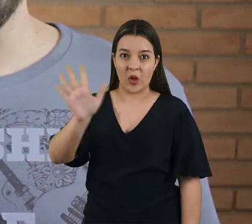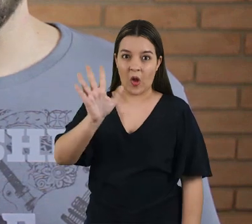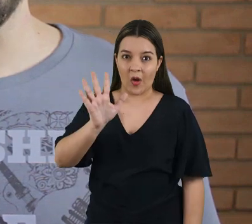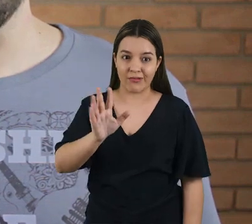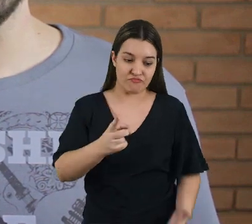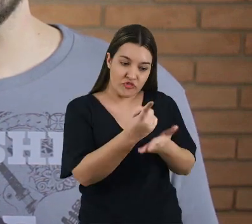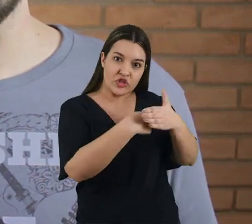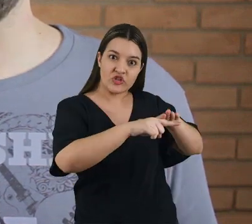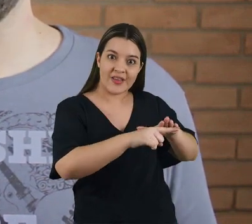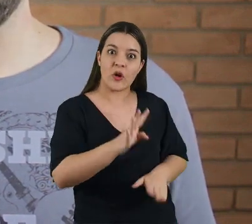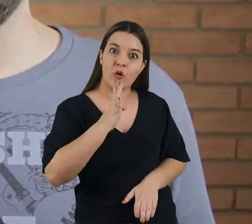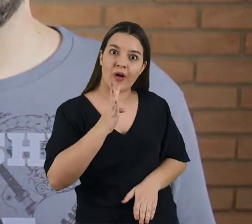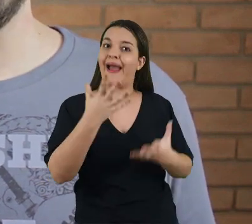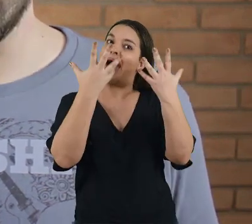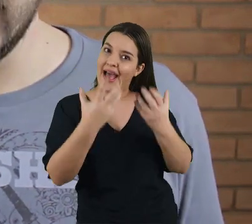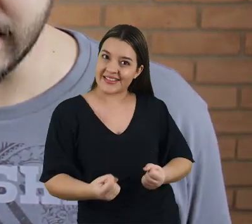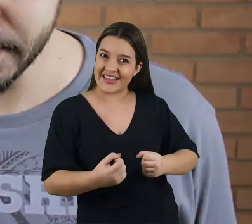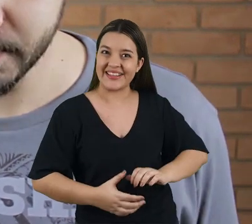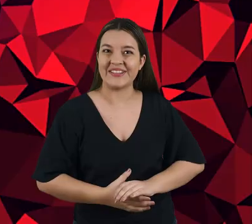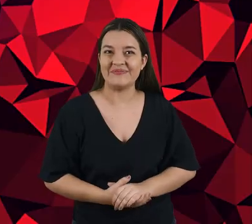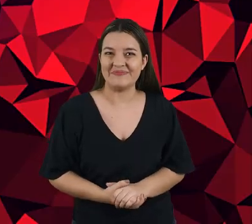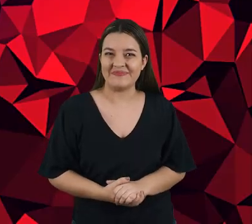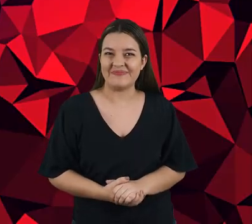E aí, vamos conversar sobre o que é design?